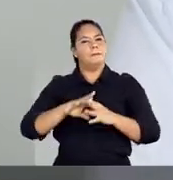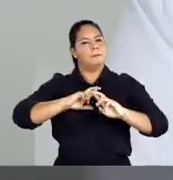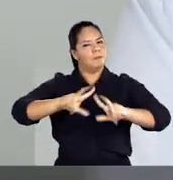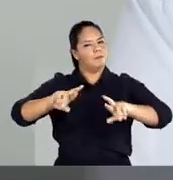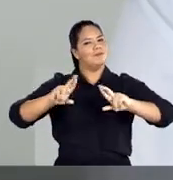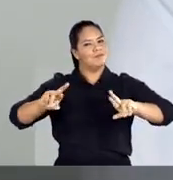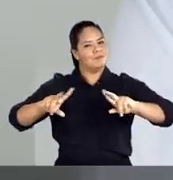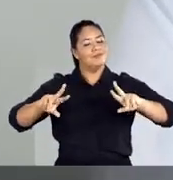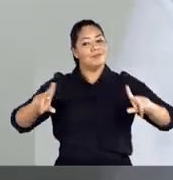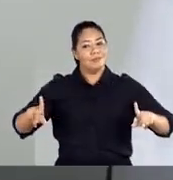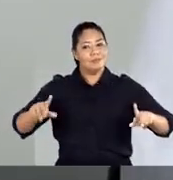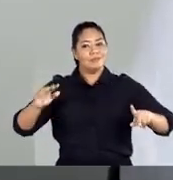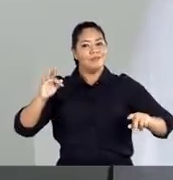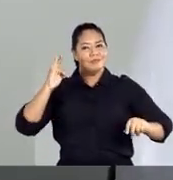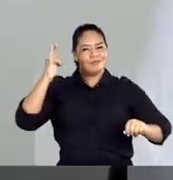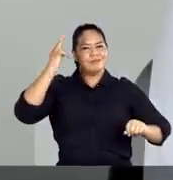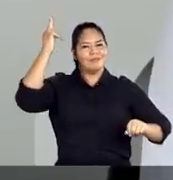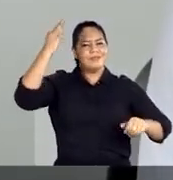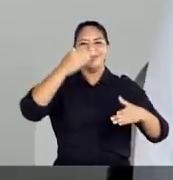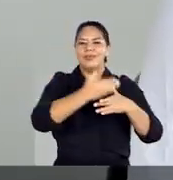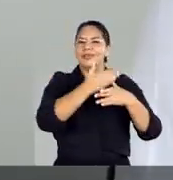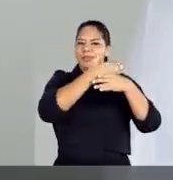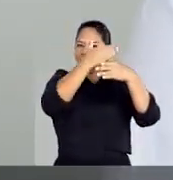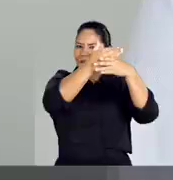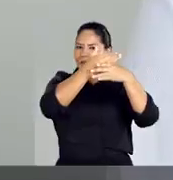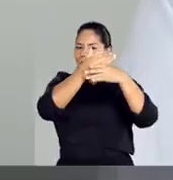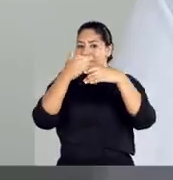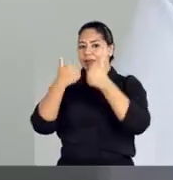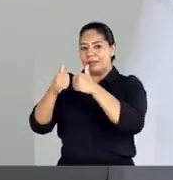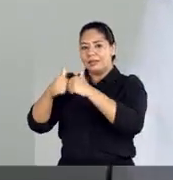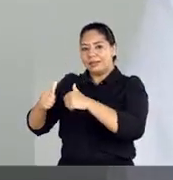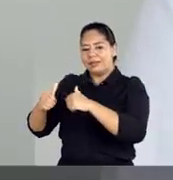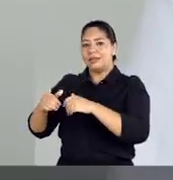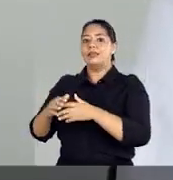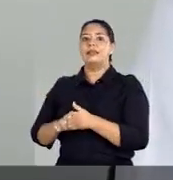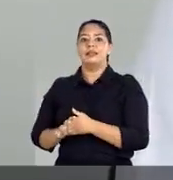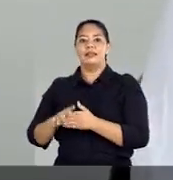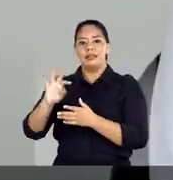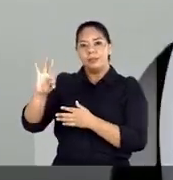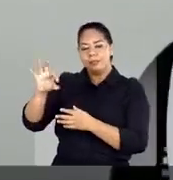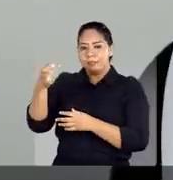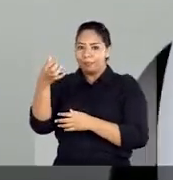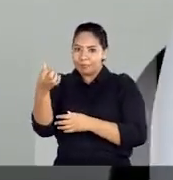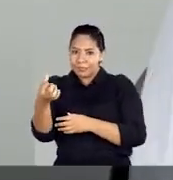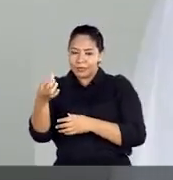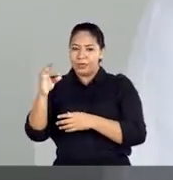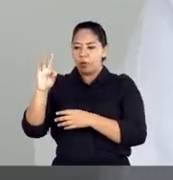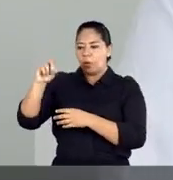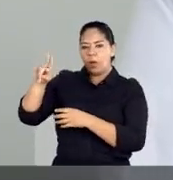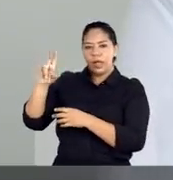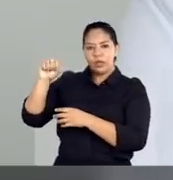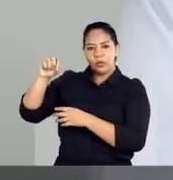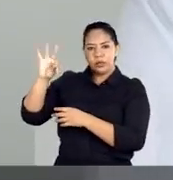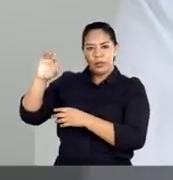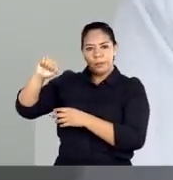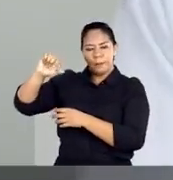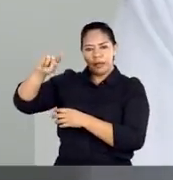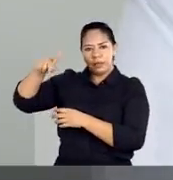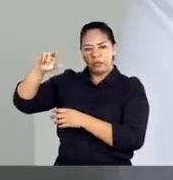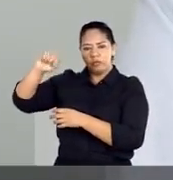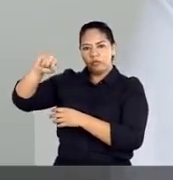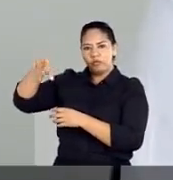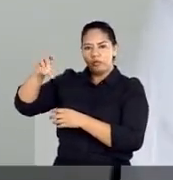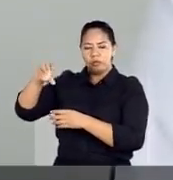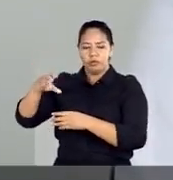diferente E com a futura construção do T6 Nosso terminal de integração na Avenida Torquazio Tapajós O deslocamento para